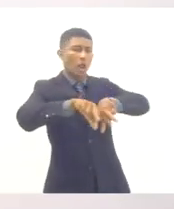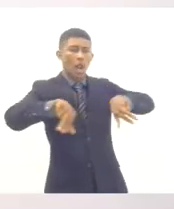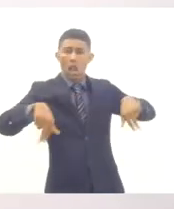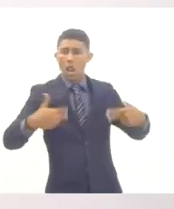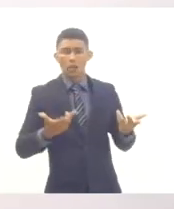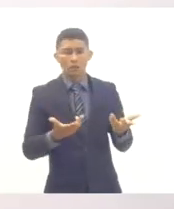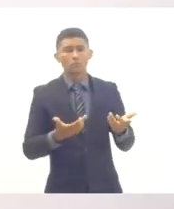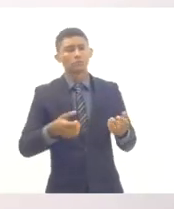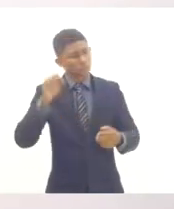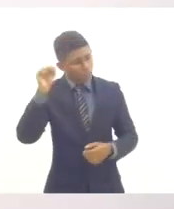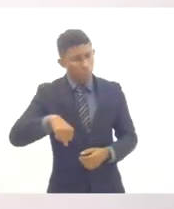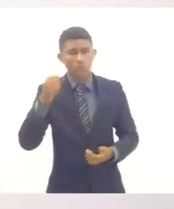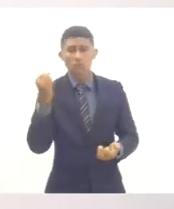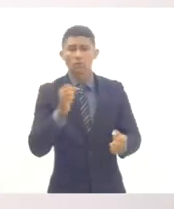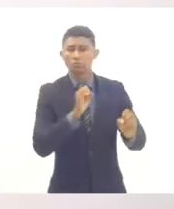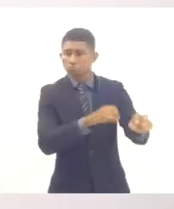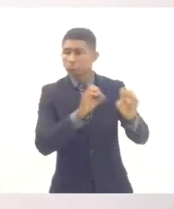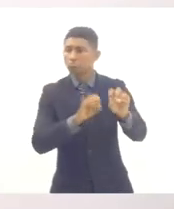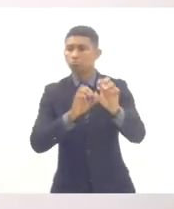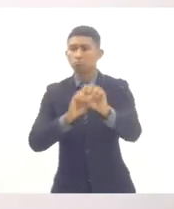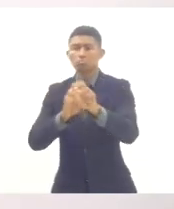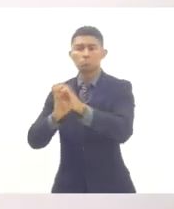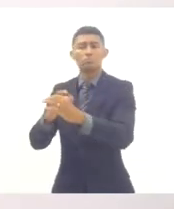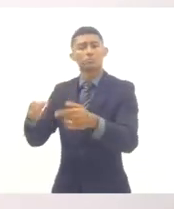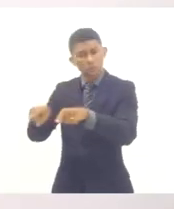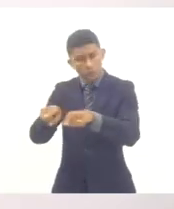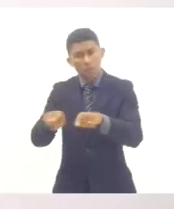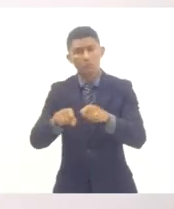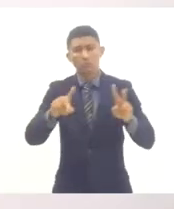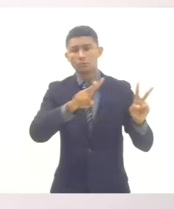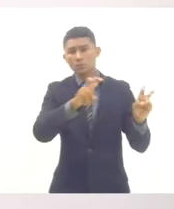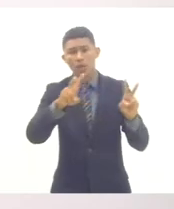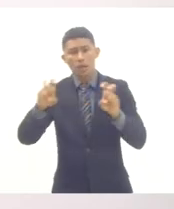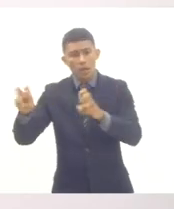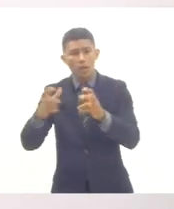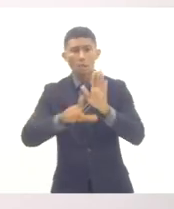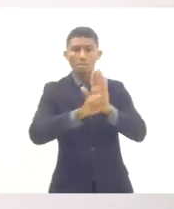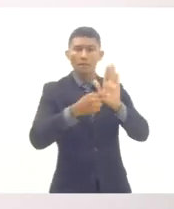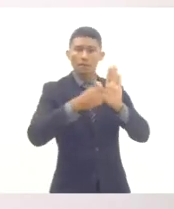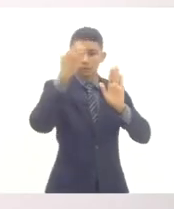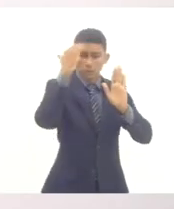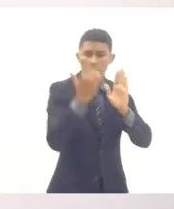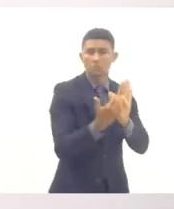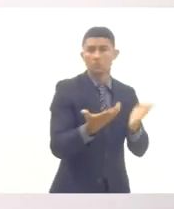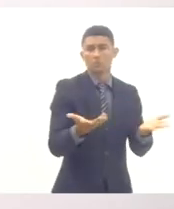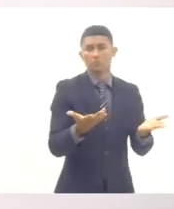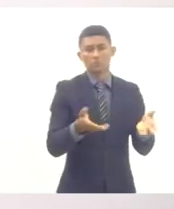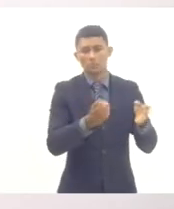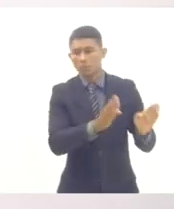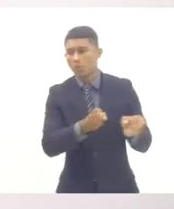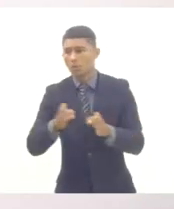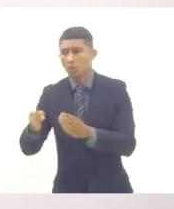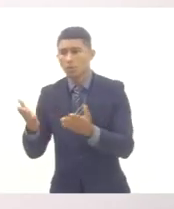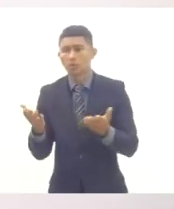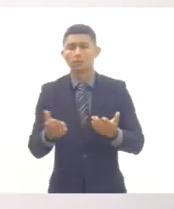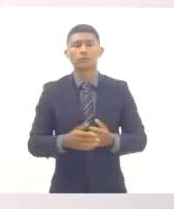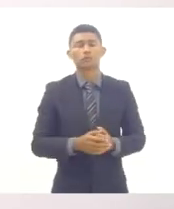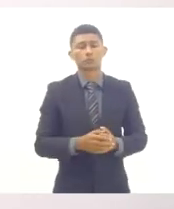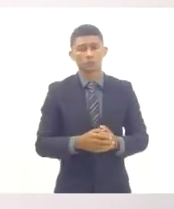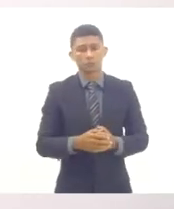educação integral, nós não trabalhássemos essa questão de organização, de fluição